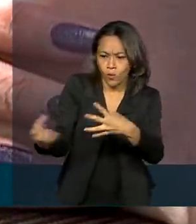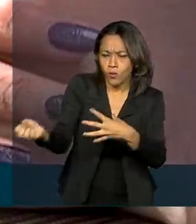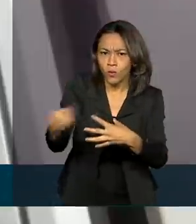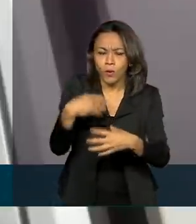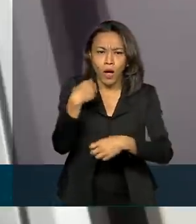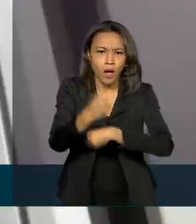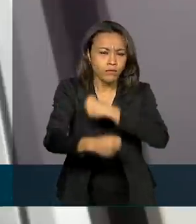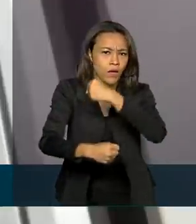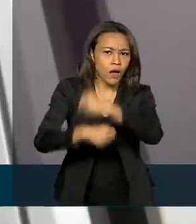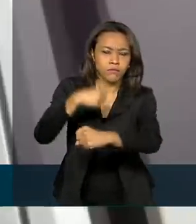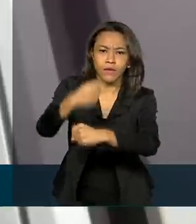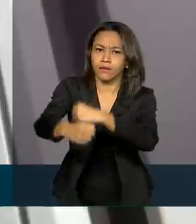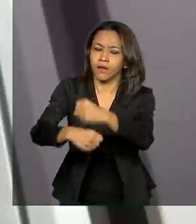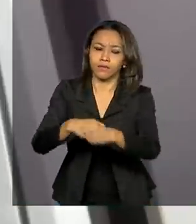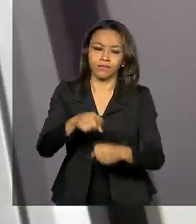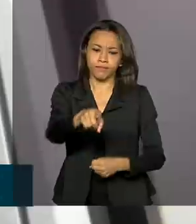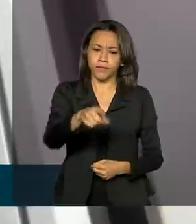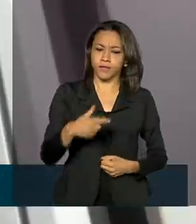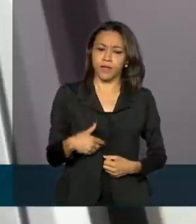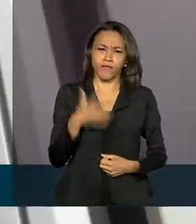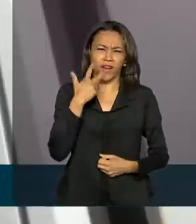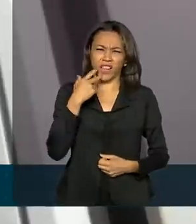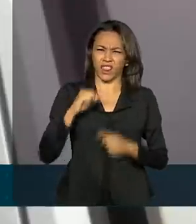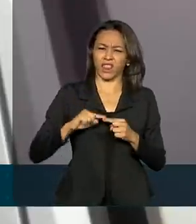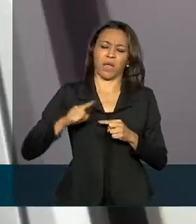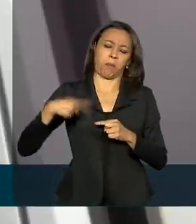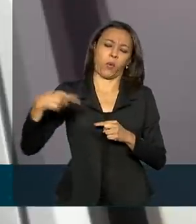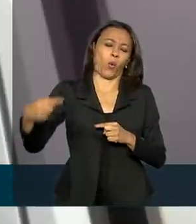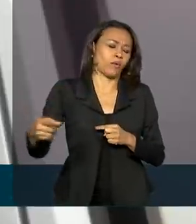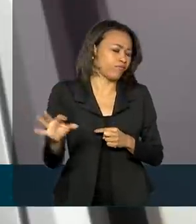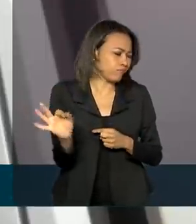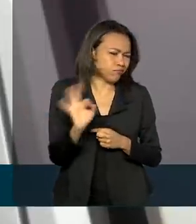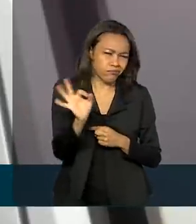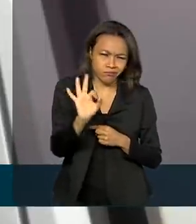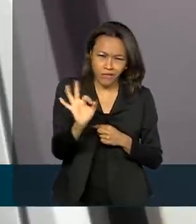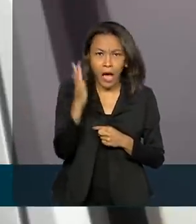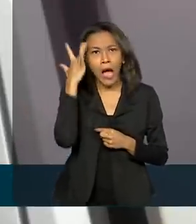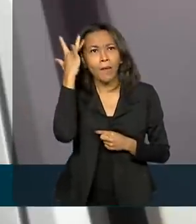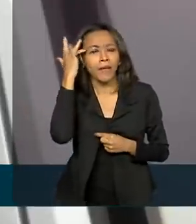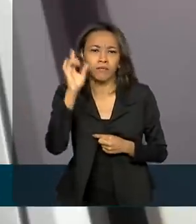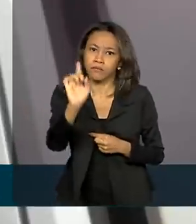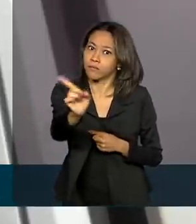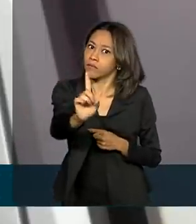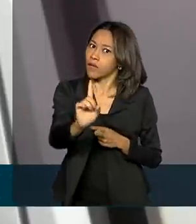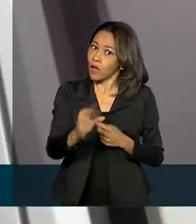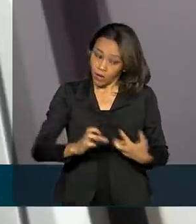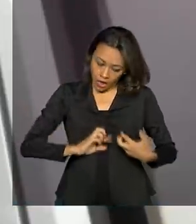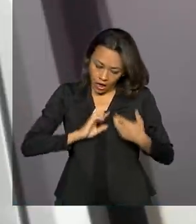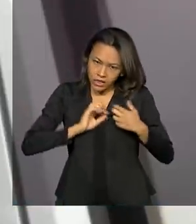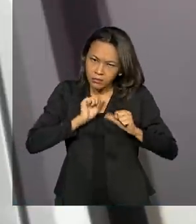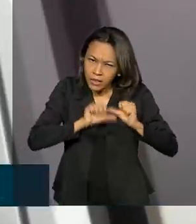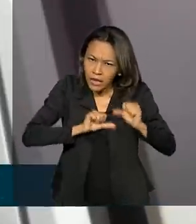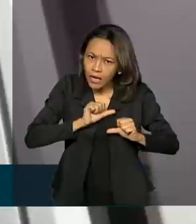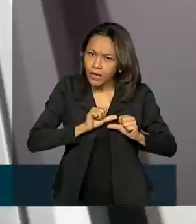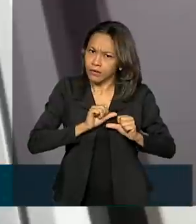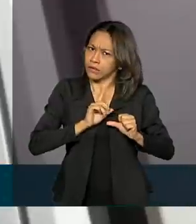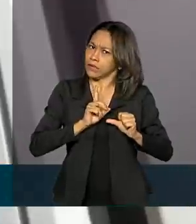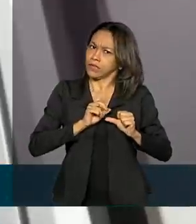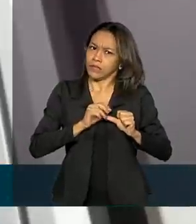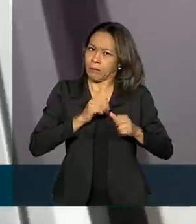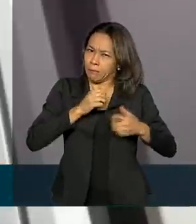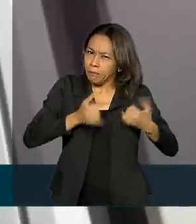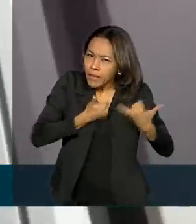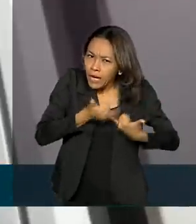a cada ano. Não deixe para depois, não deixe para amanhã, porque o câncer não é brincadeira. Então,